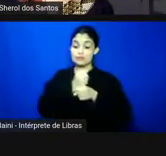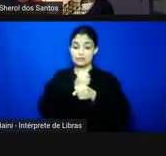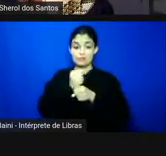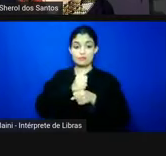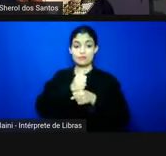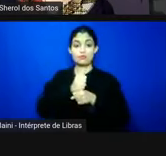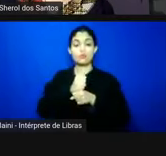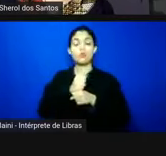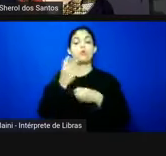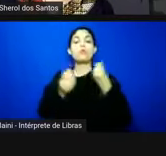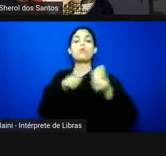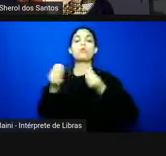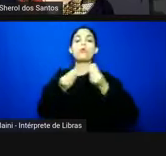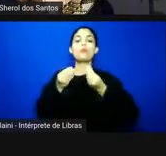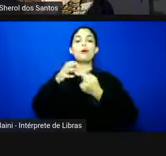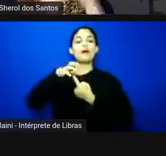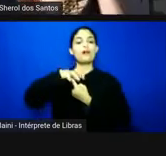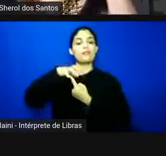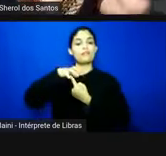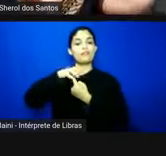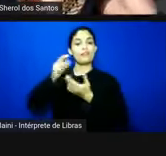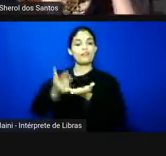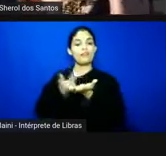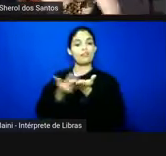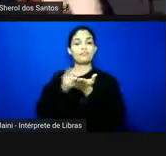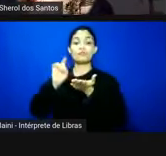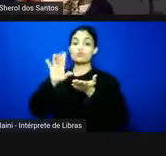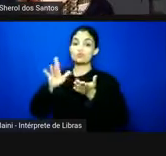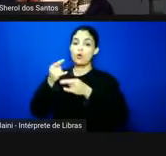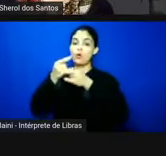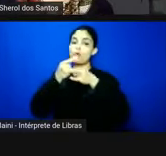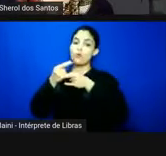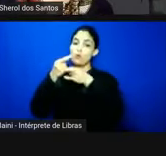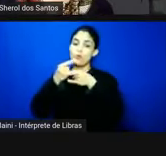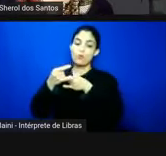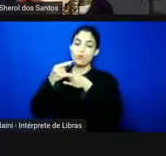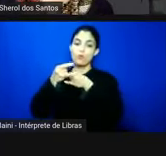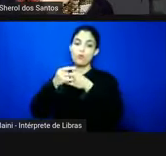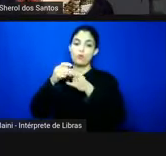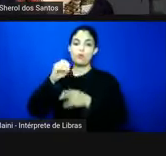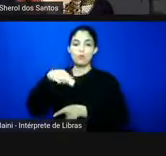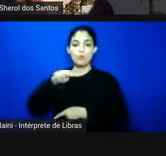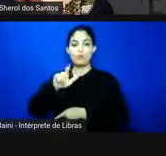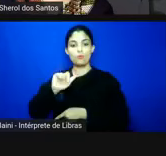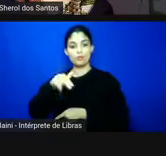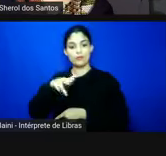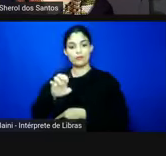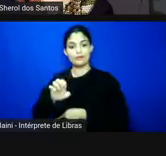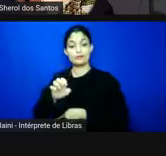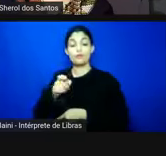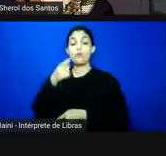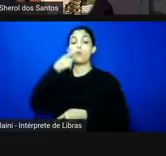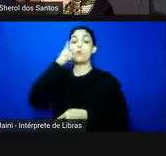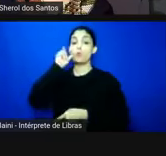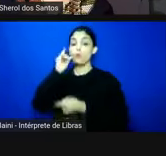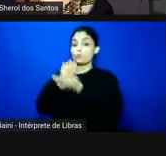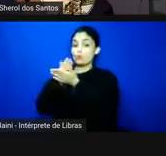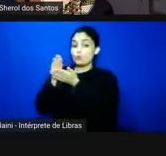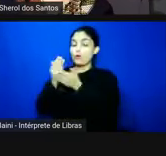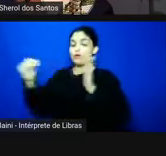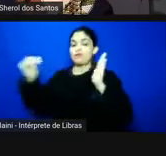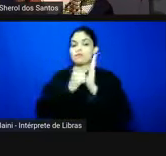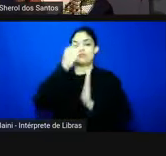nesse formato totalmente online, que a gente está vendo. Ela começou ontem e vai até o dia 10 de outubro. E vocês podem